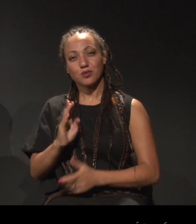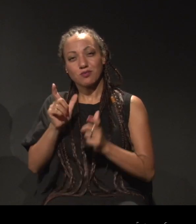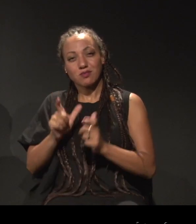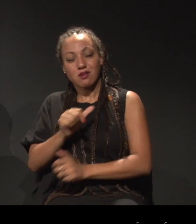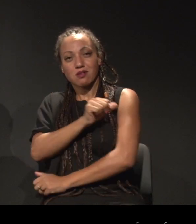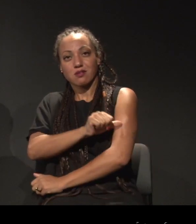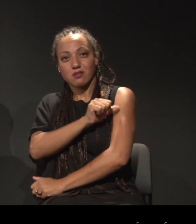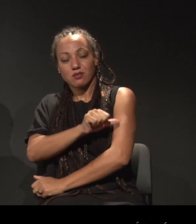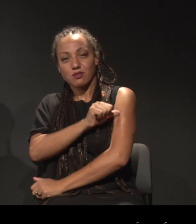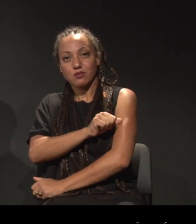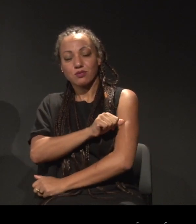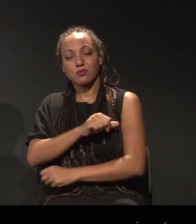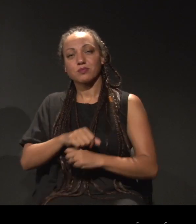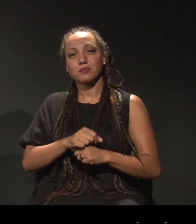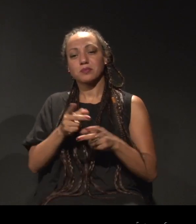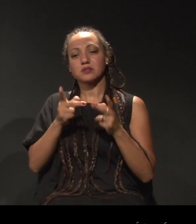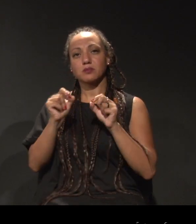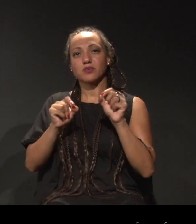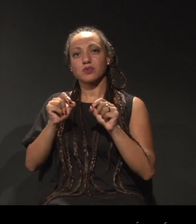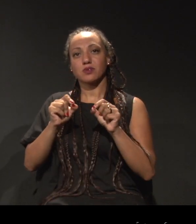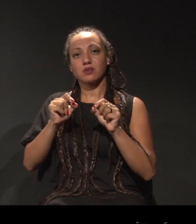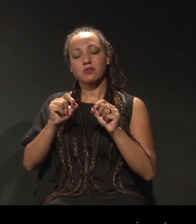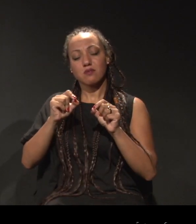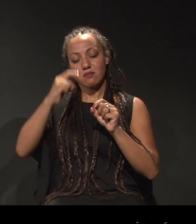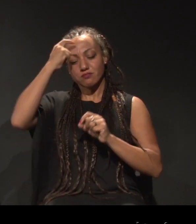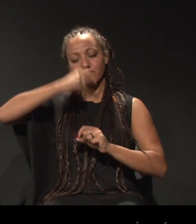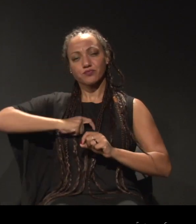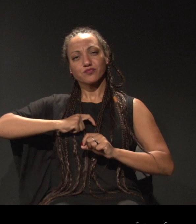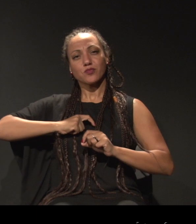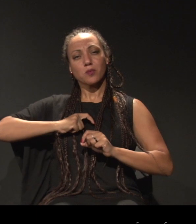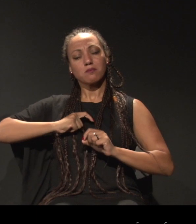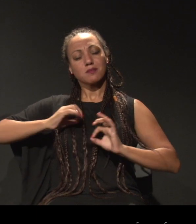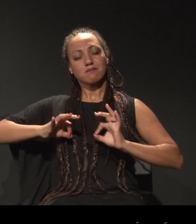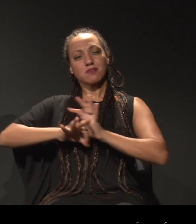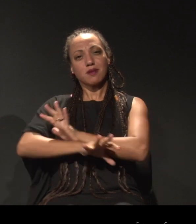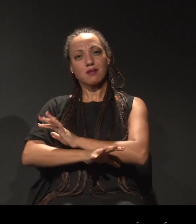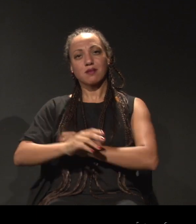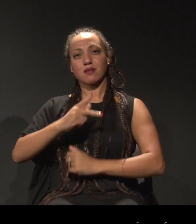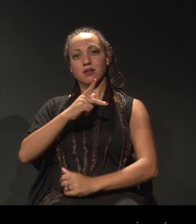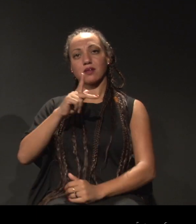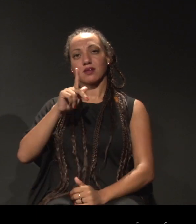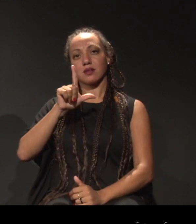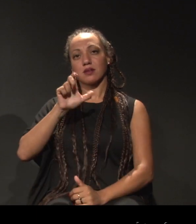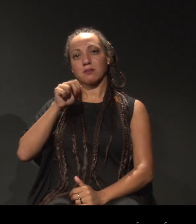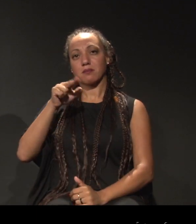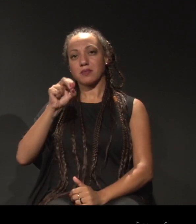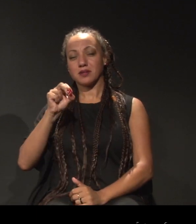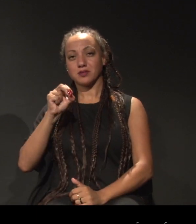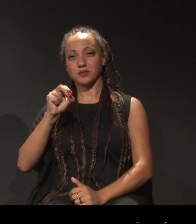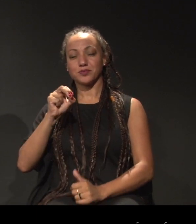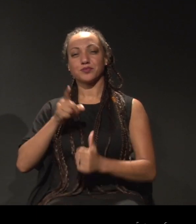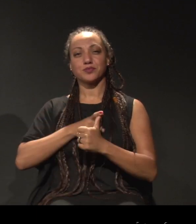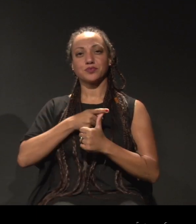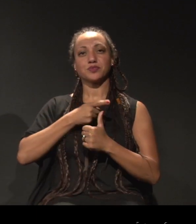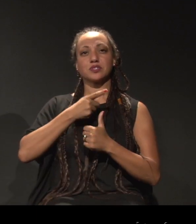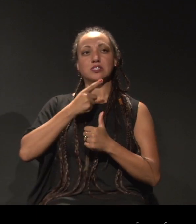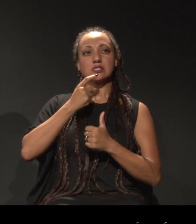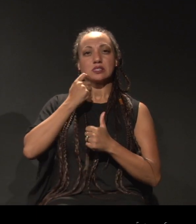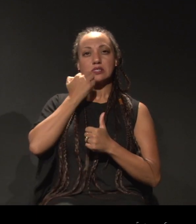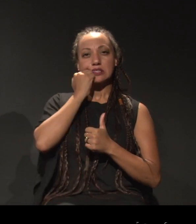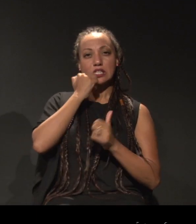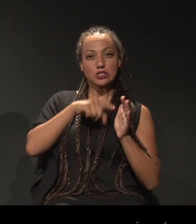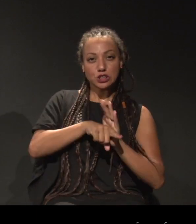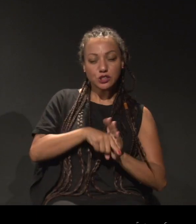e que vê o homem em sua plenitude, um ser científico, artístico, e